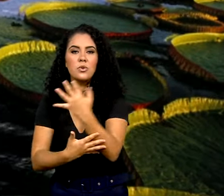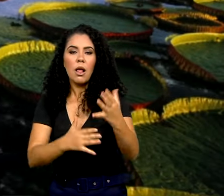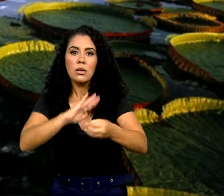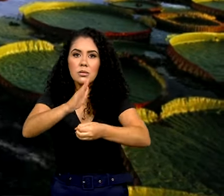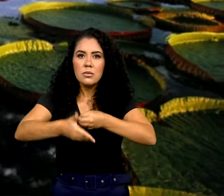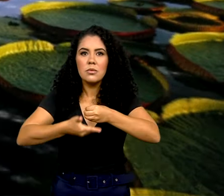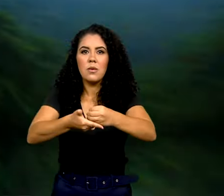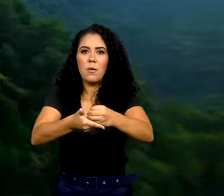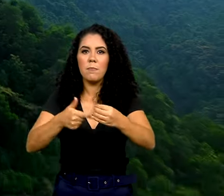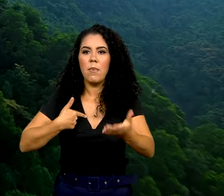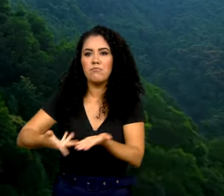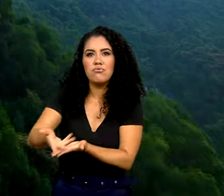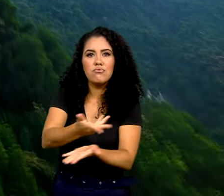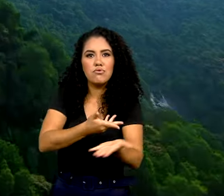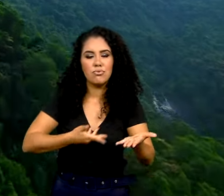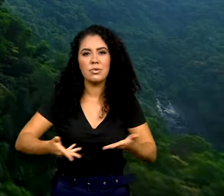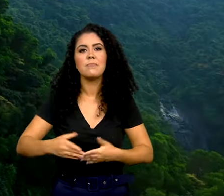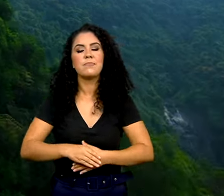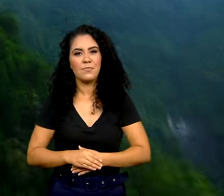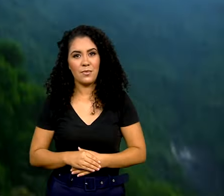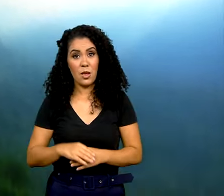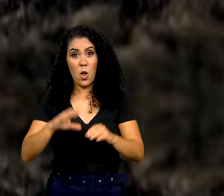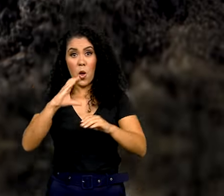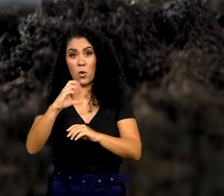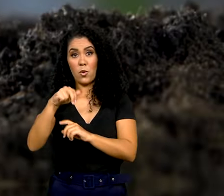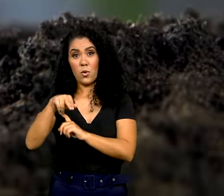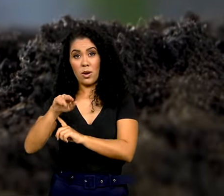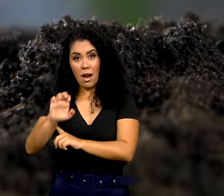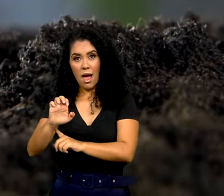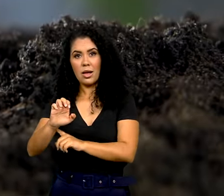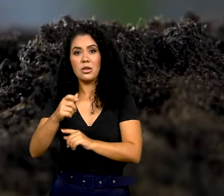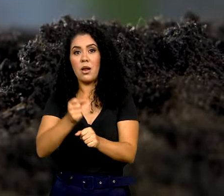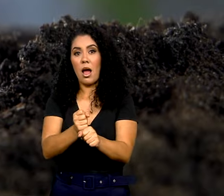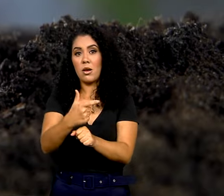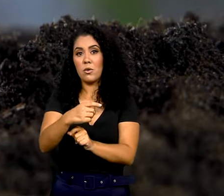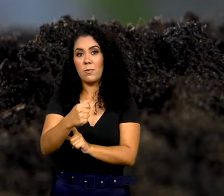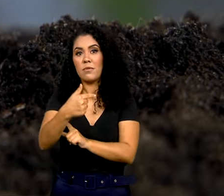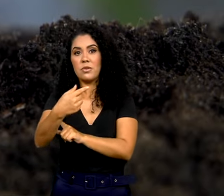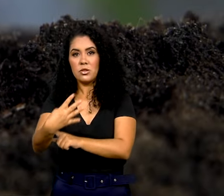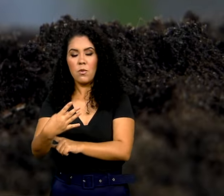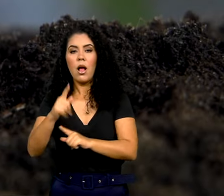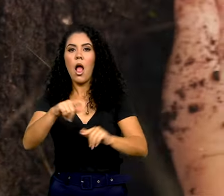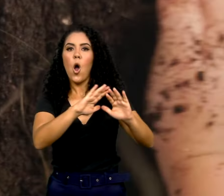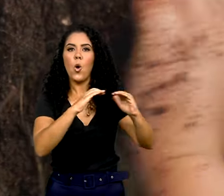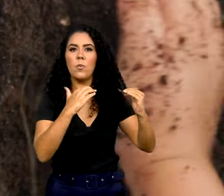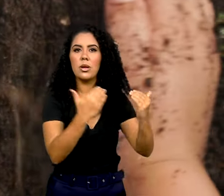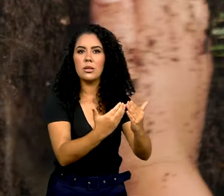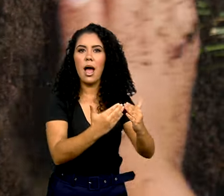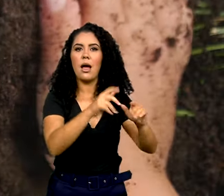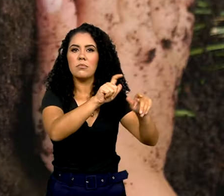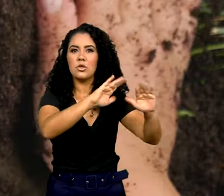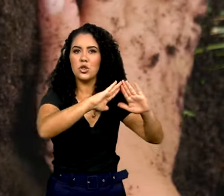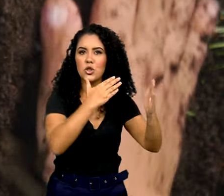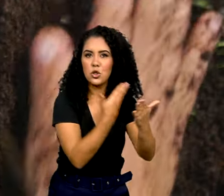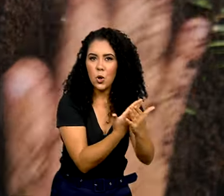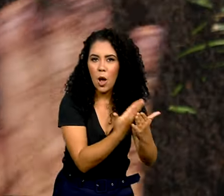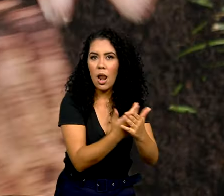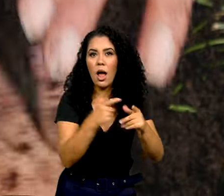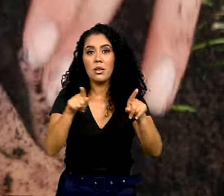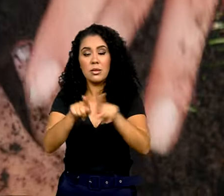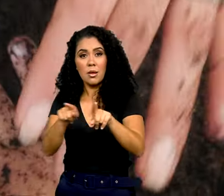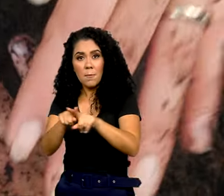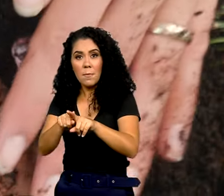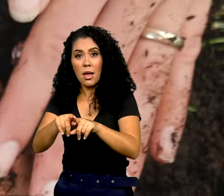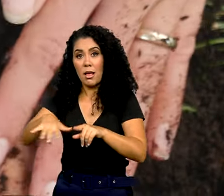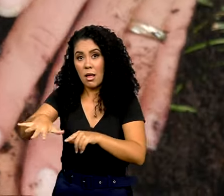também o meio ambiente e forma sustentável de conviver com a natureza. Conai 2024. Comunidade escolar